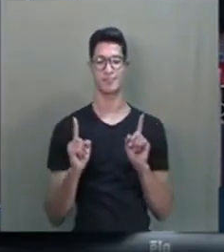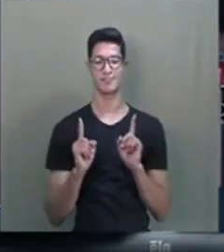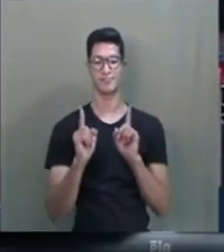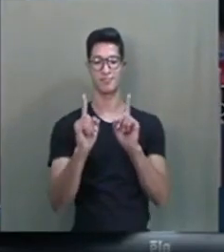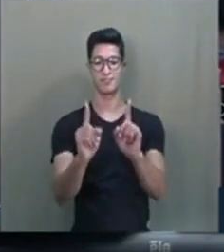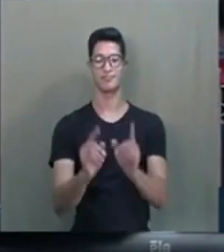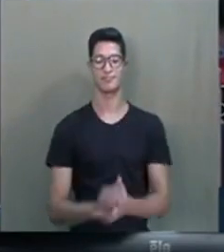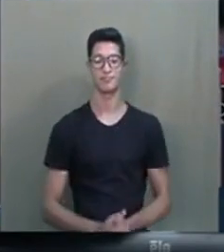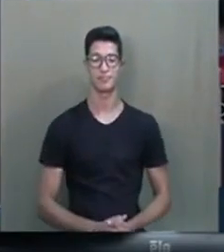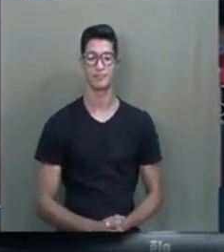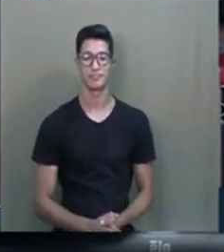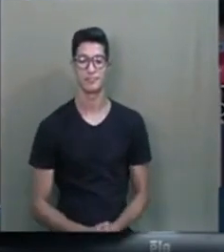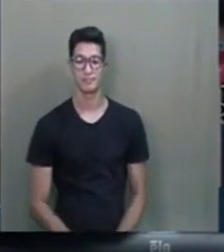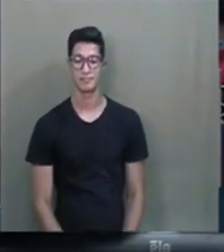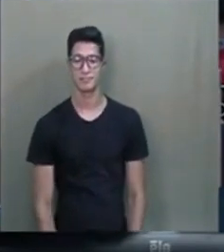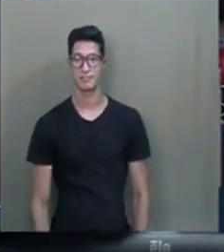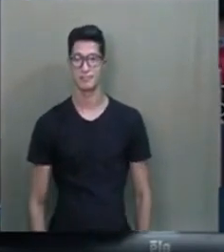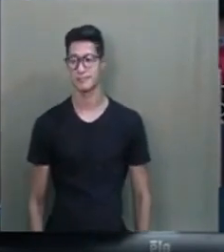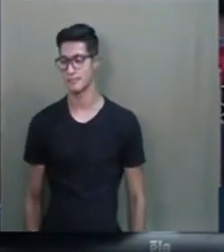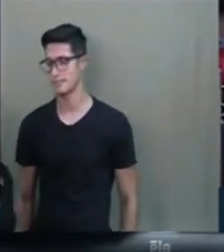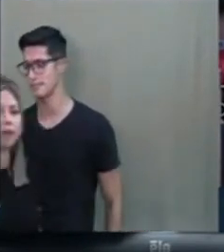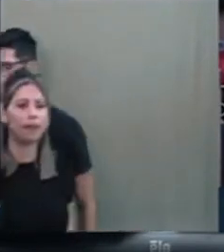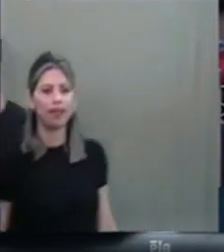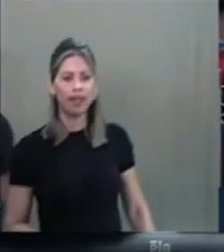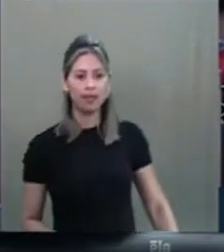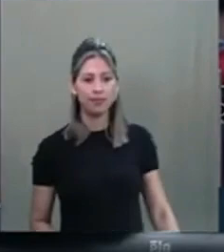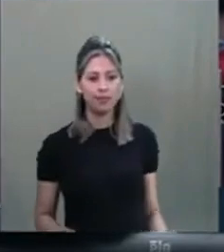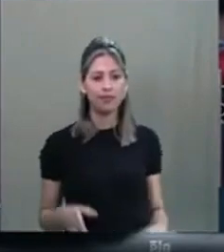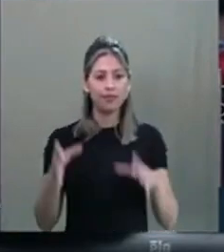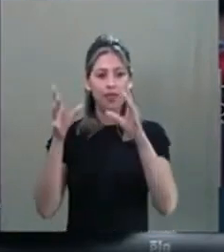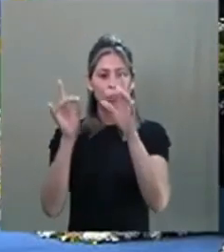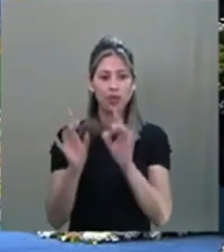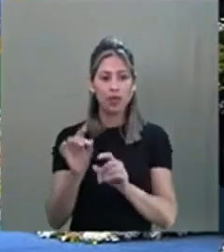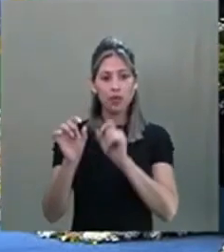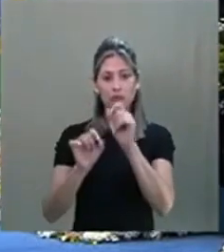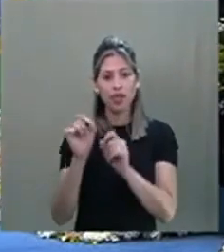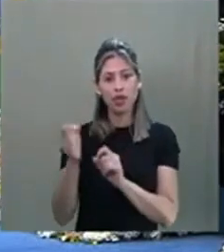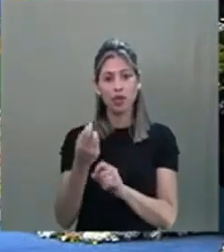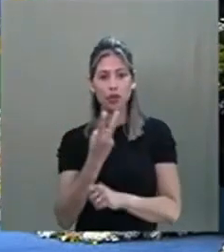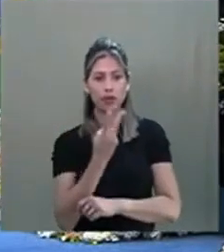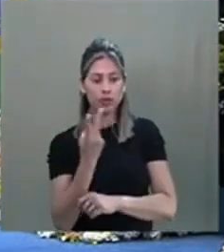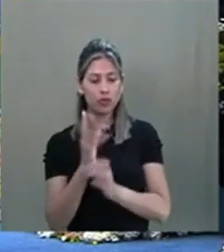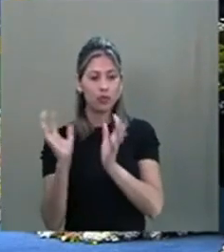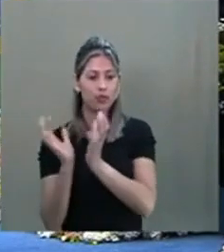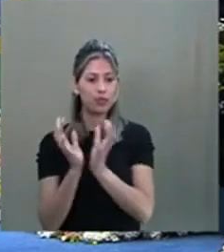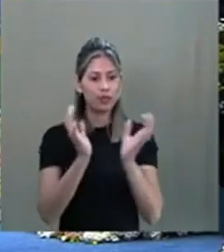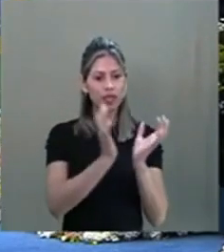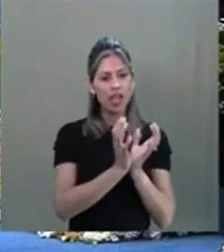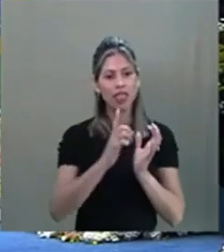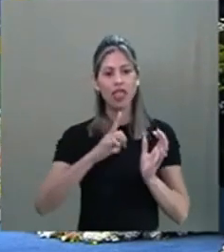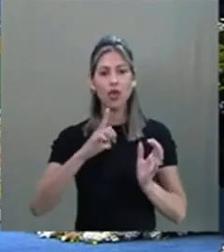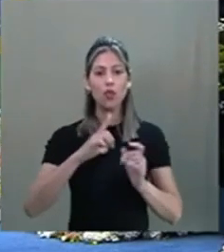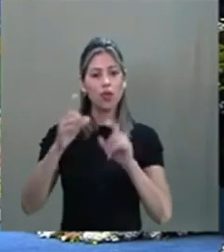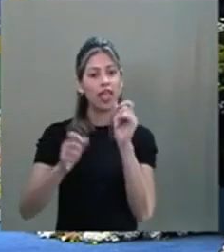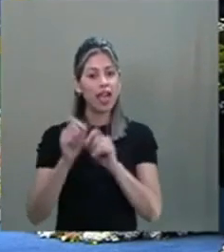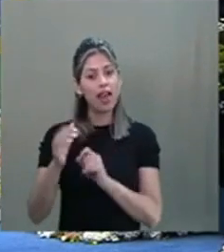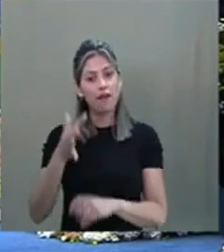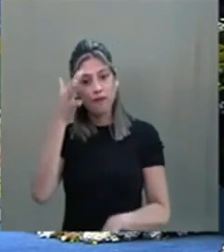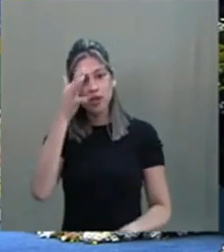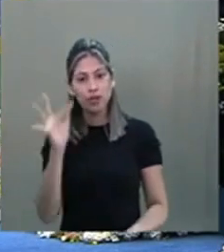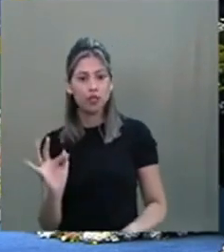e olha o detalhe aqui, colocado pelo doutor Fernando, e os dois clubes, com essa filosofia de cultura de paz,